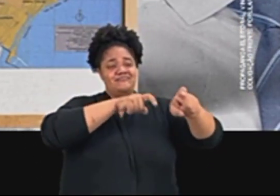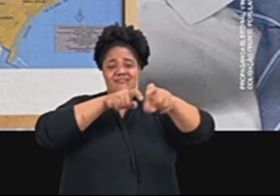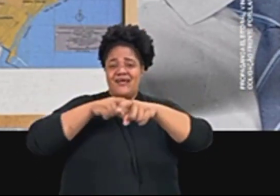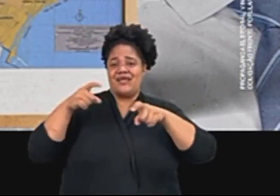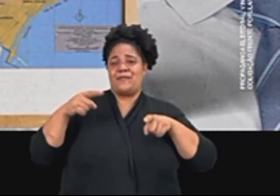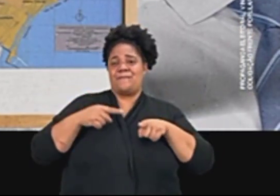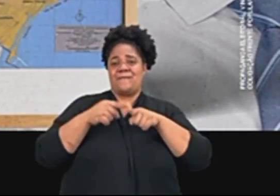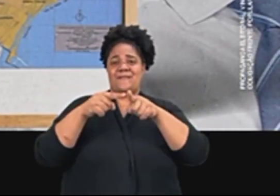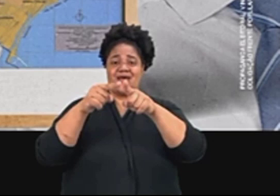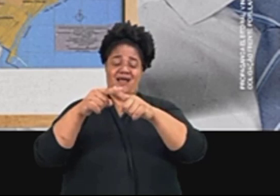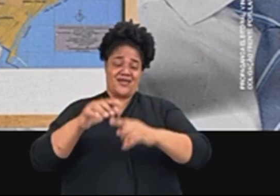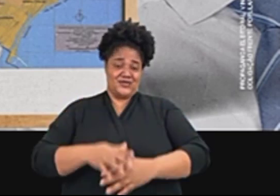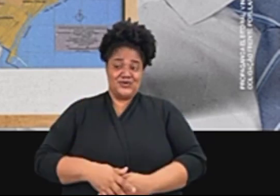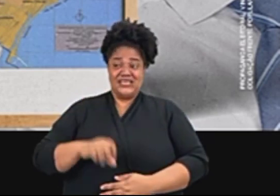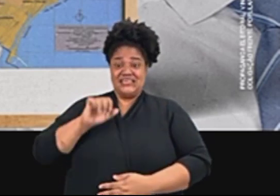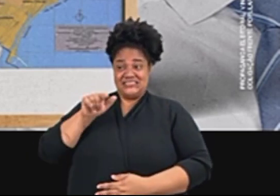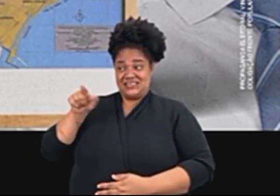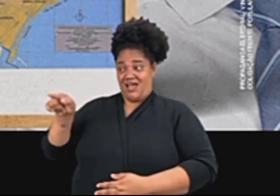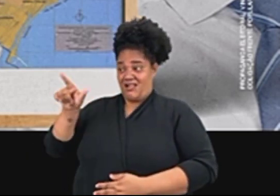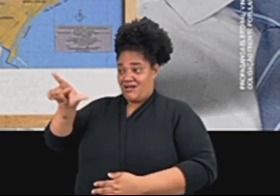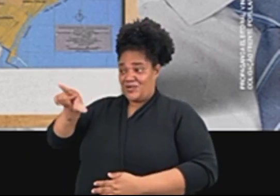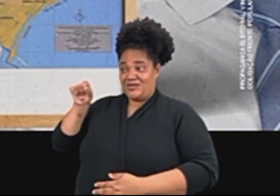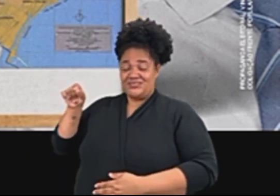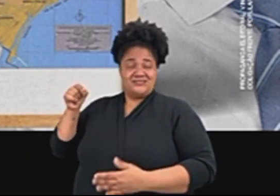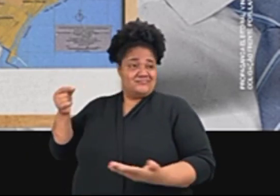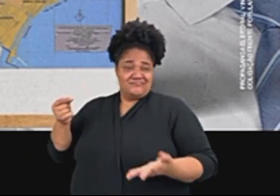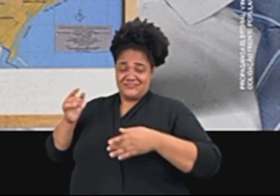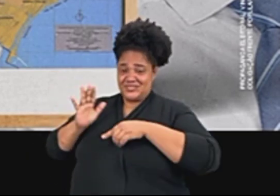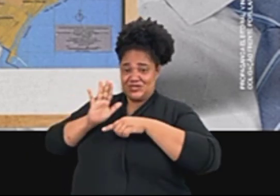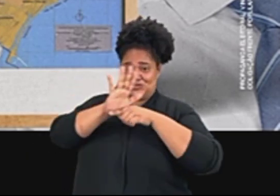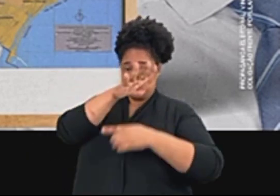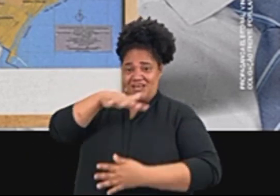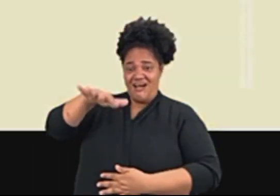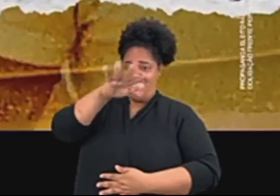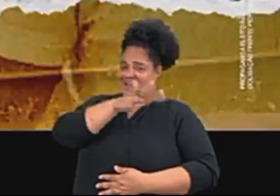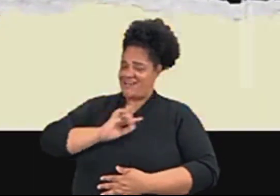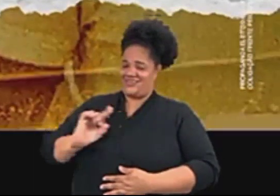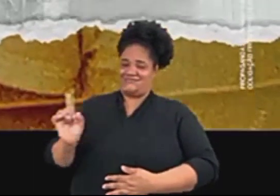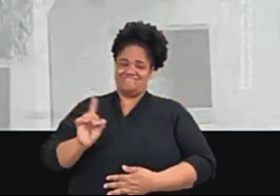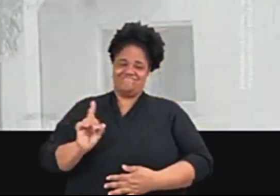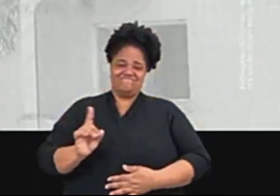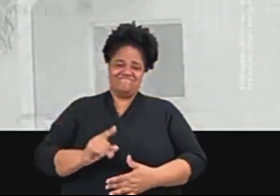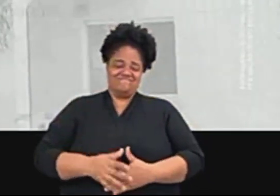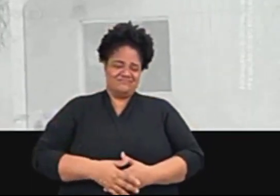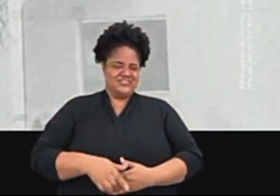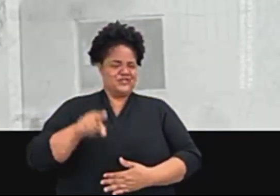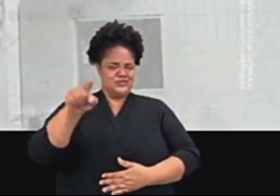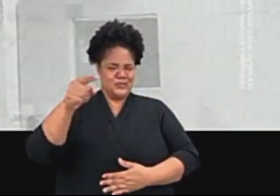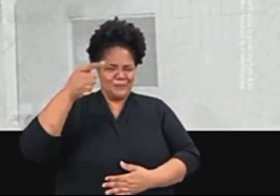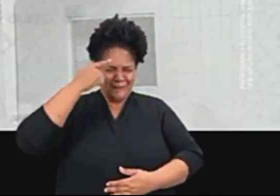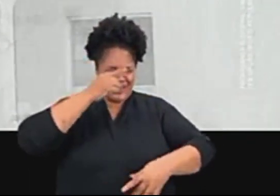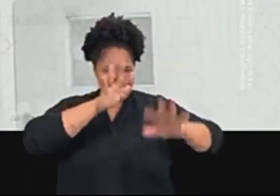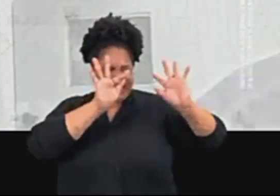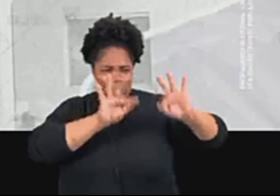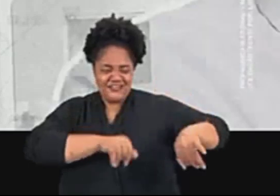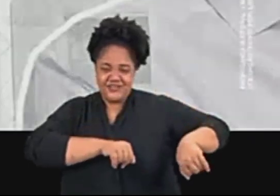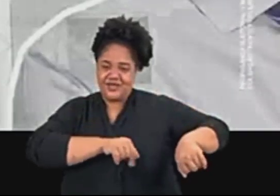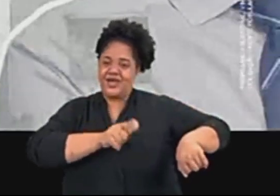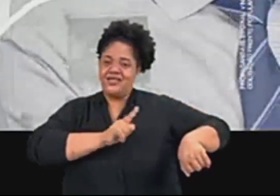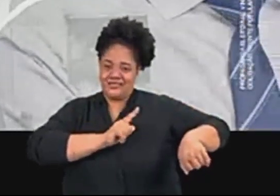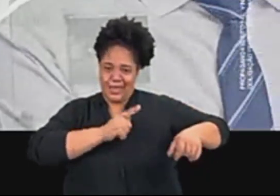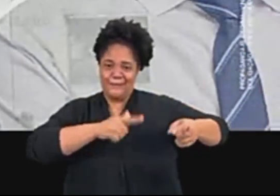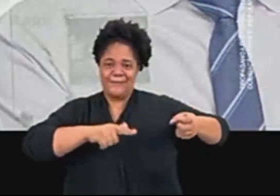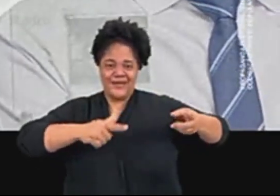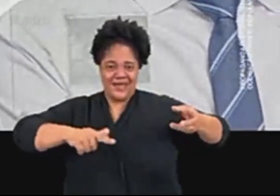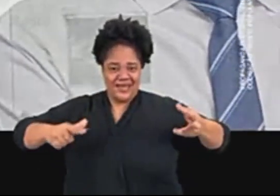Se for eleita, vai apagar do mapa as áreas que mais precisam da prefeitura. E tu pensa que acabou? Tem mais!